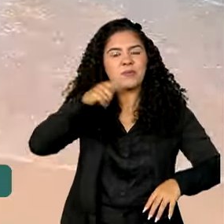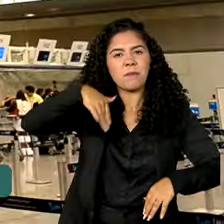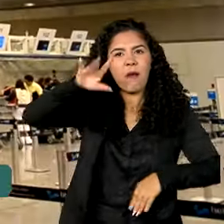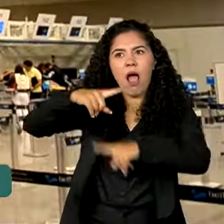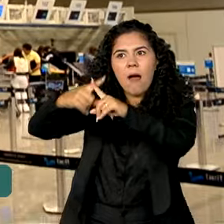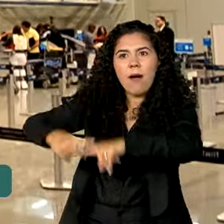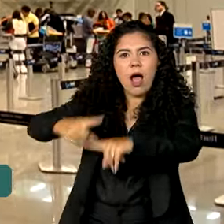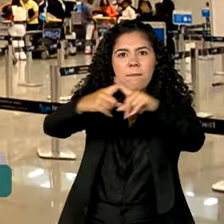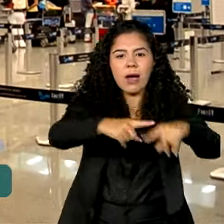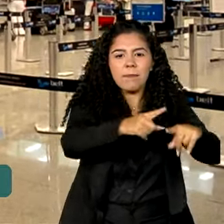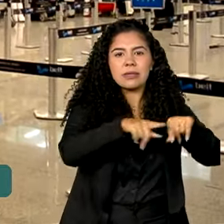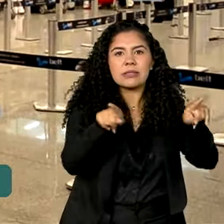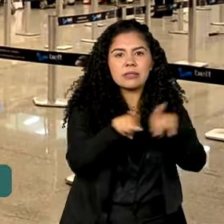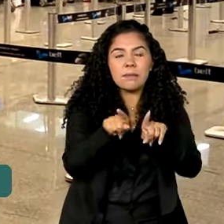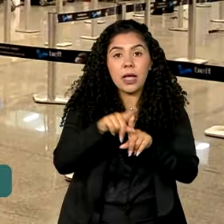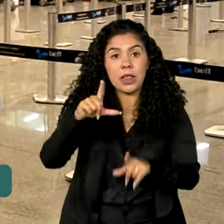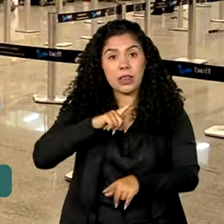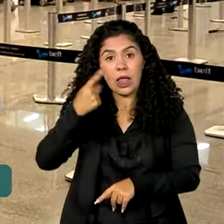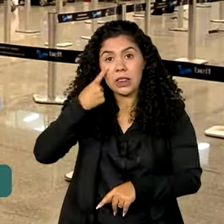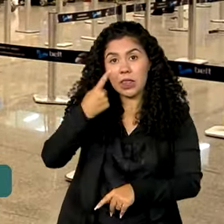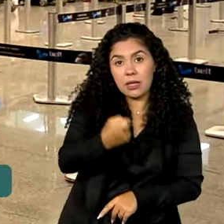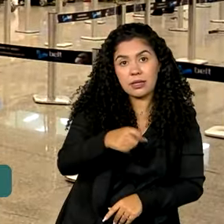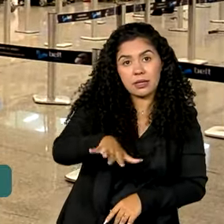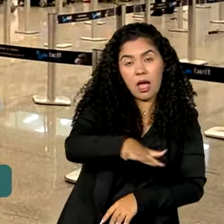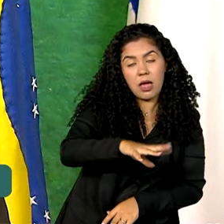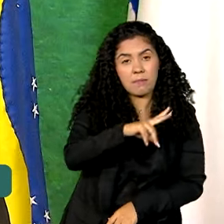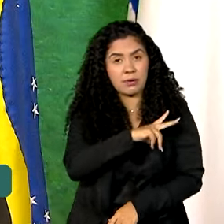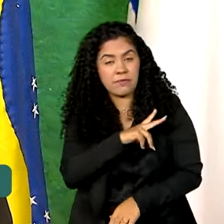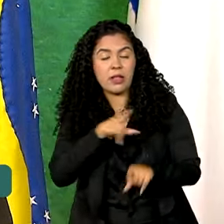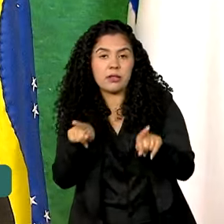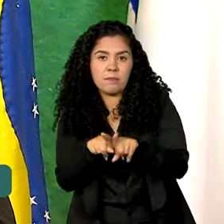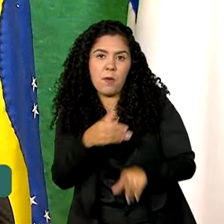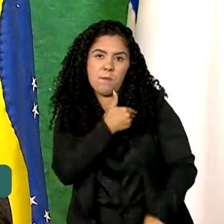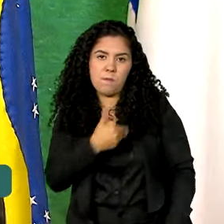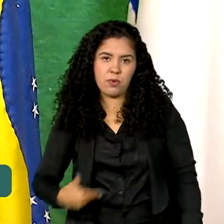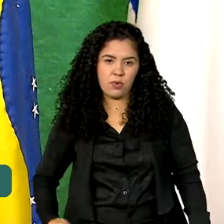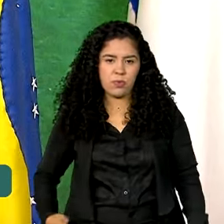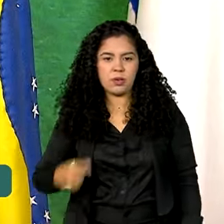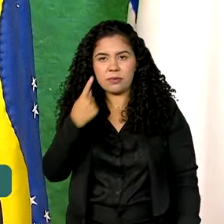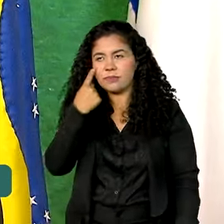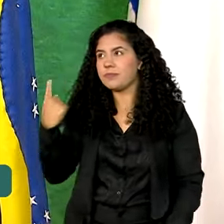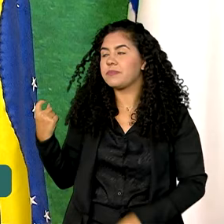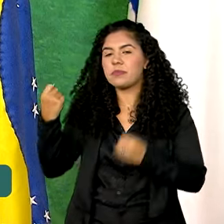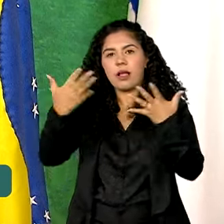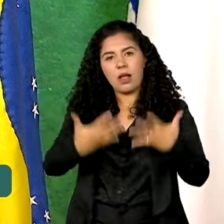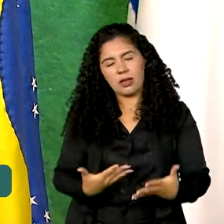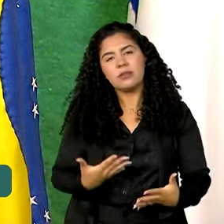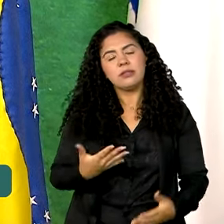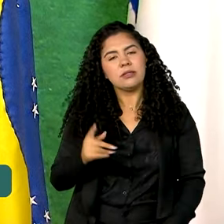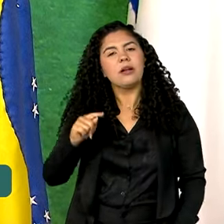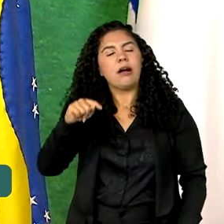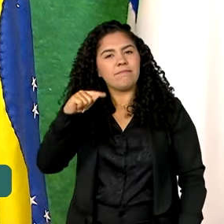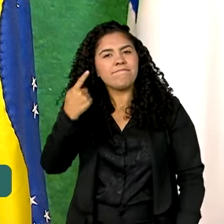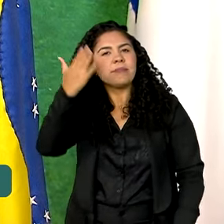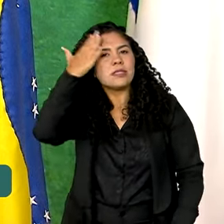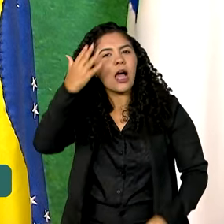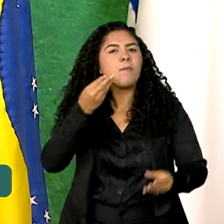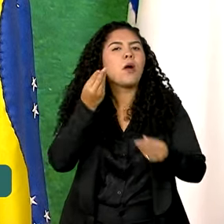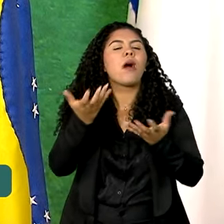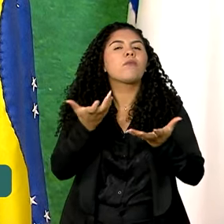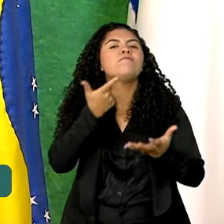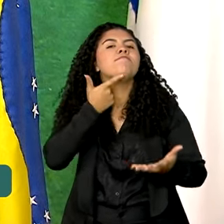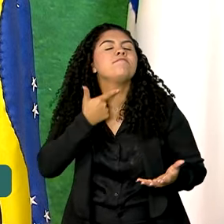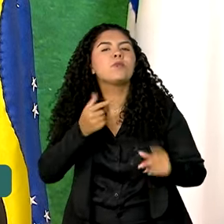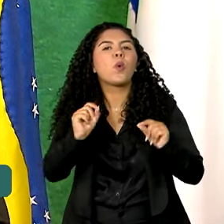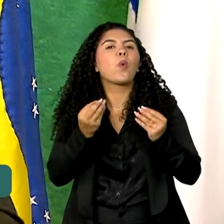e alinha os interesses públicos e privados. O governo sabe onde quer chegar, sabe onde quer colocar o Brasil no